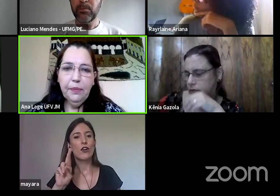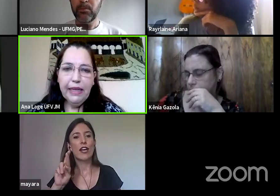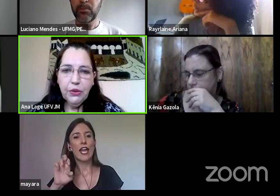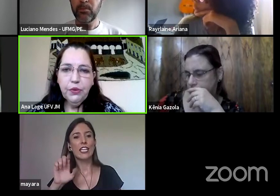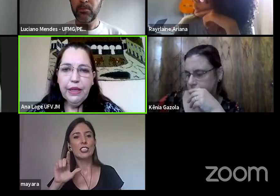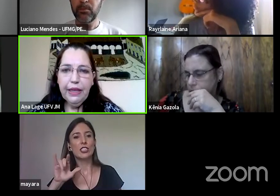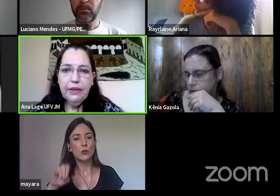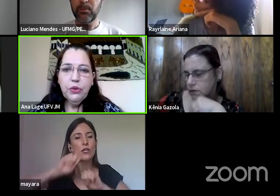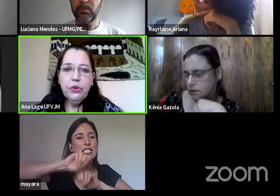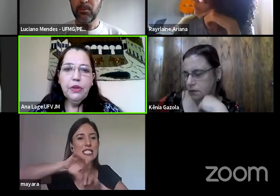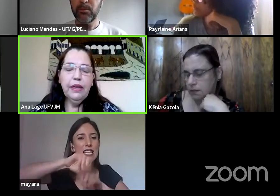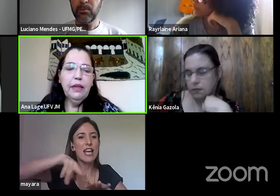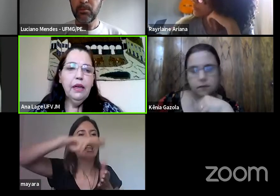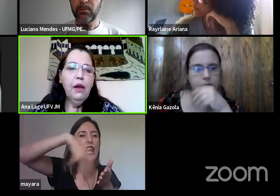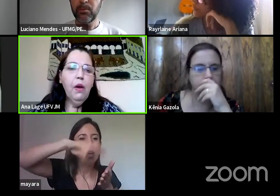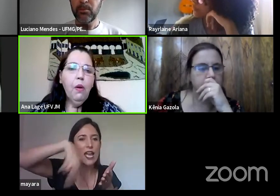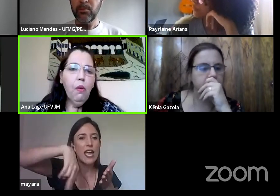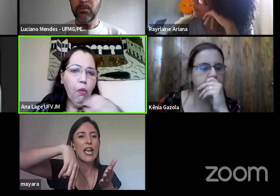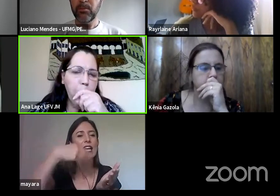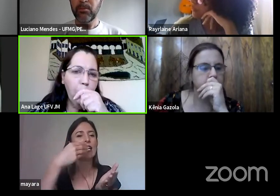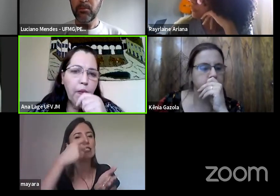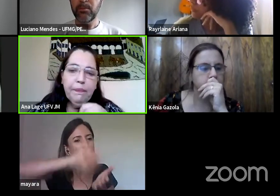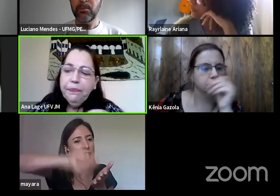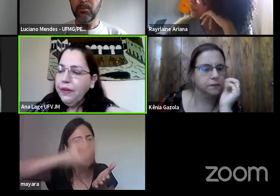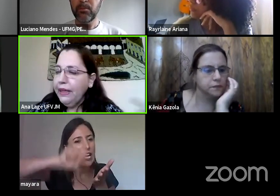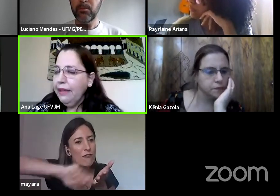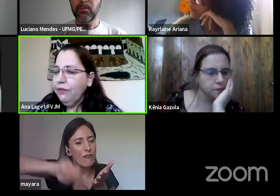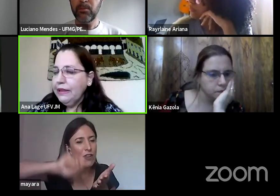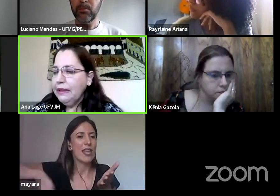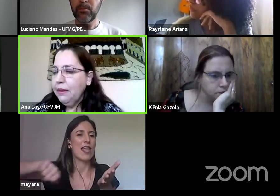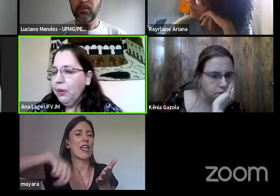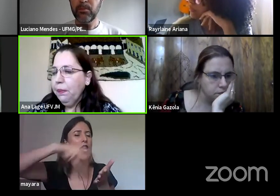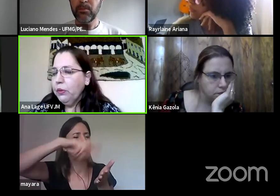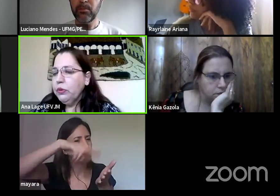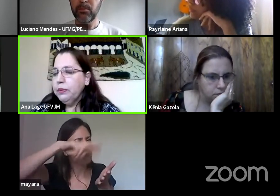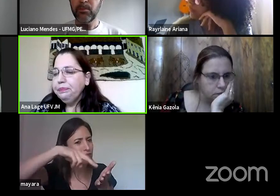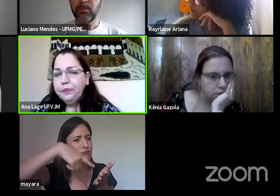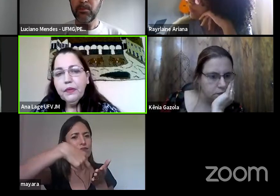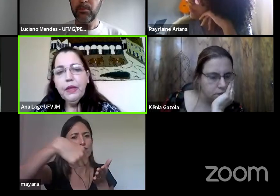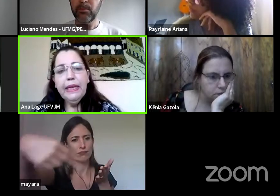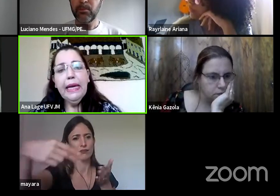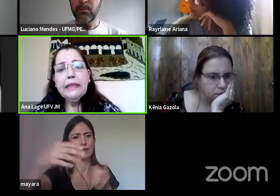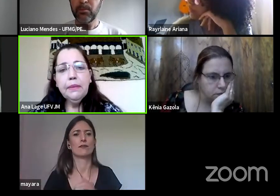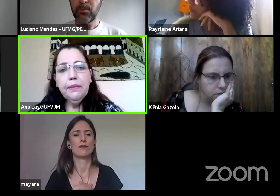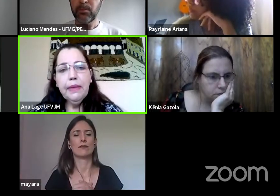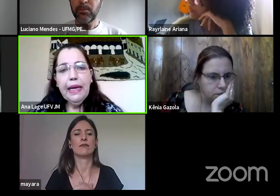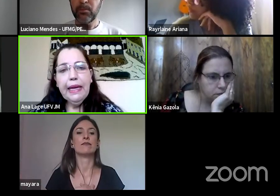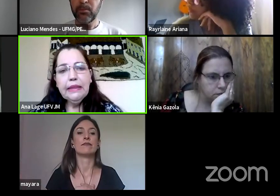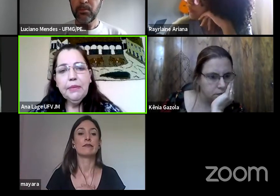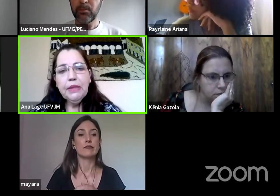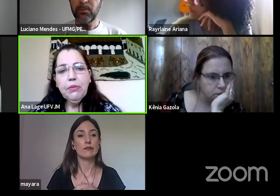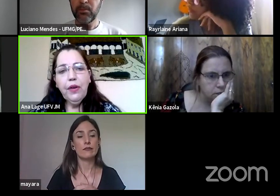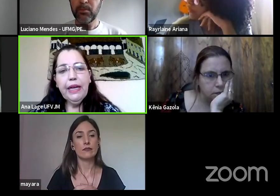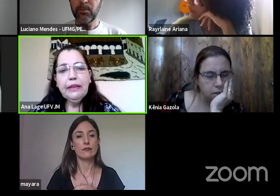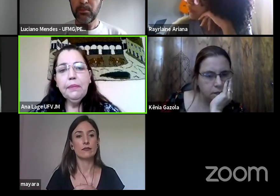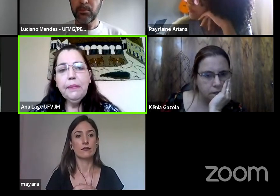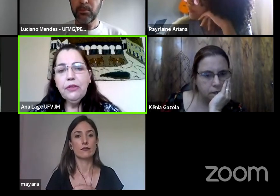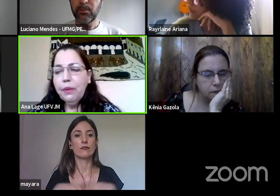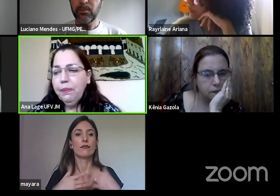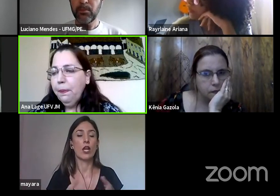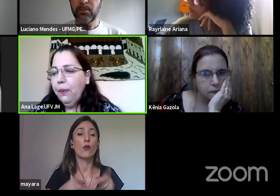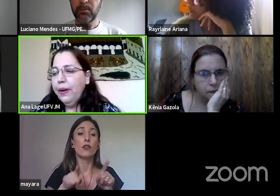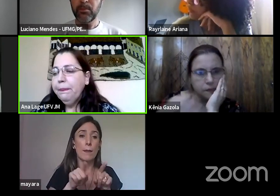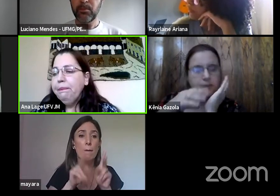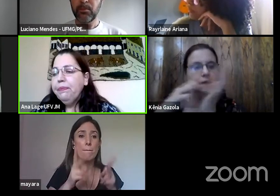né? Não mais do que isso, né? Que vai ser proposto. E esse mesmo Alvará